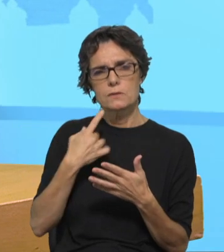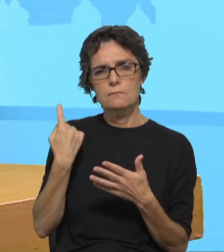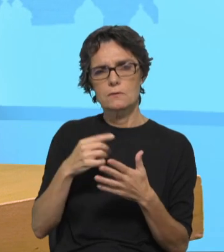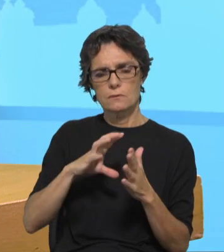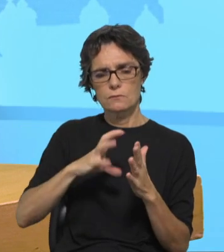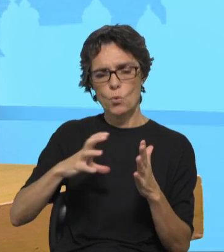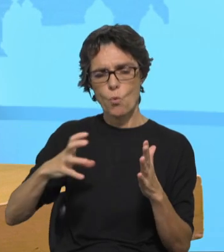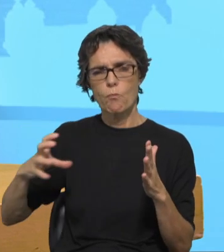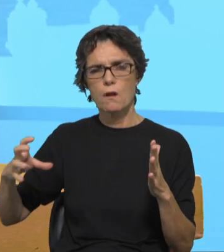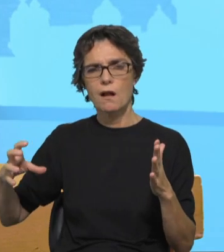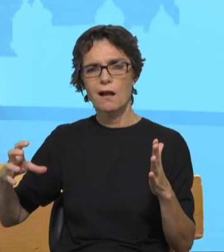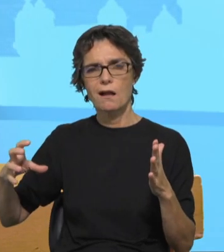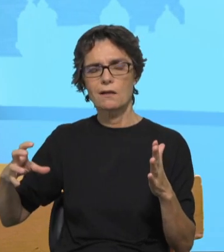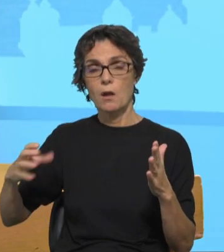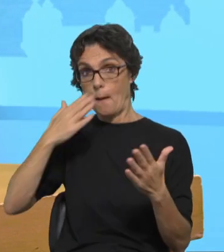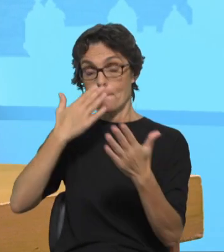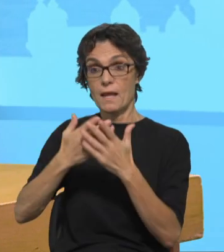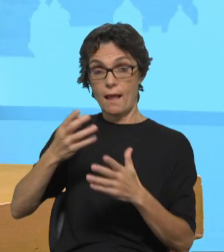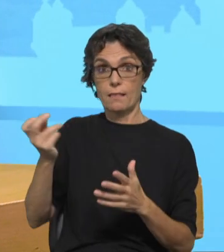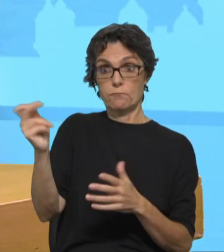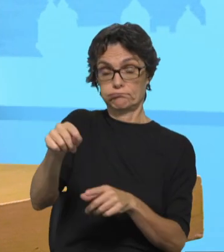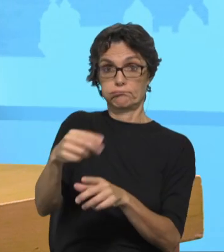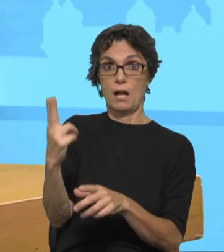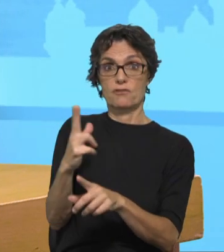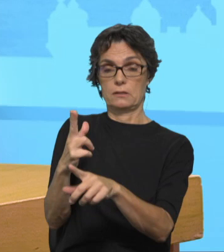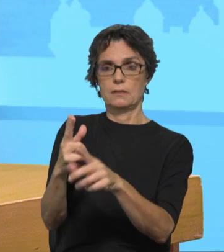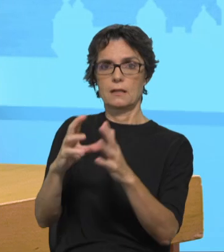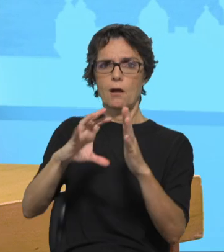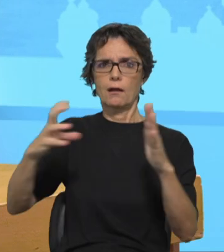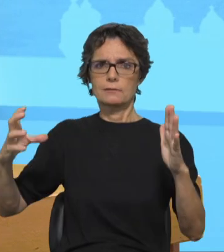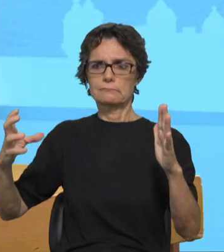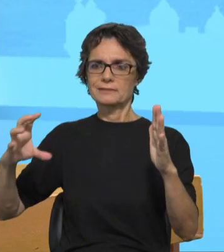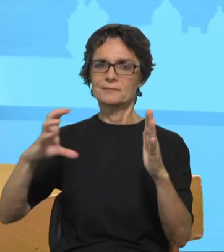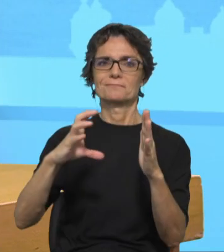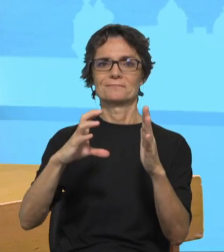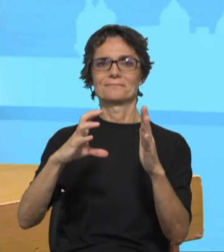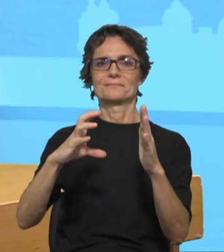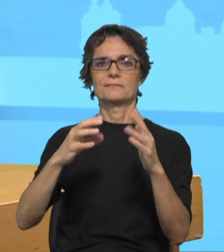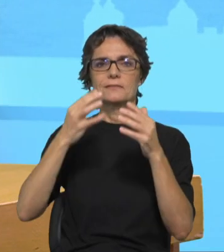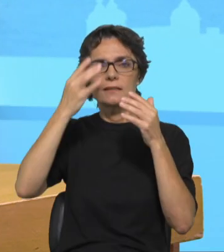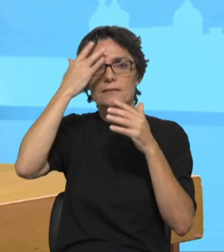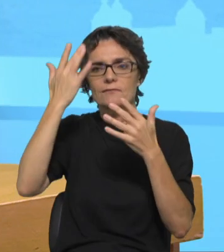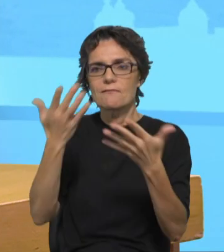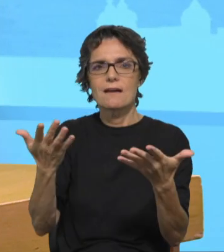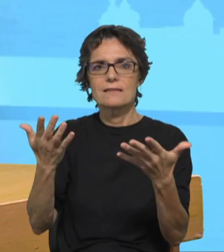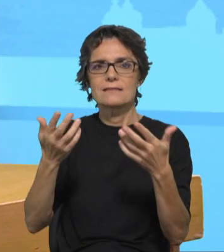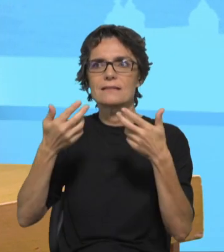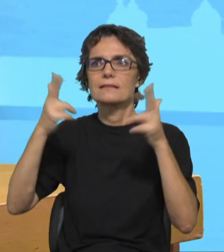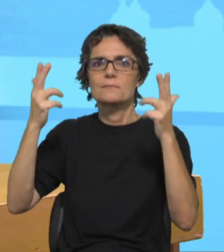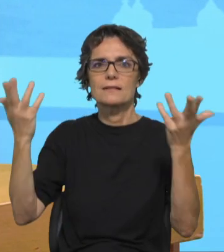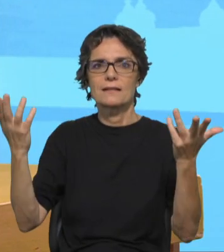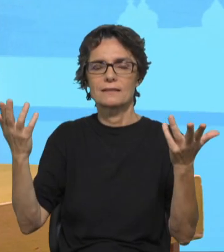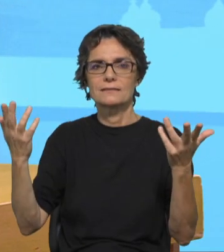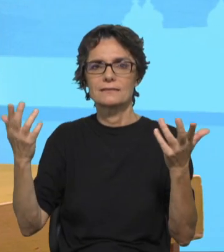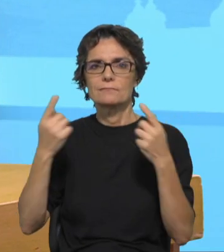alguns medos em relação a uma hierarquização da sociedade, ou um pendor muito sacral do